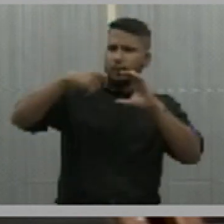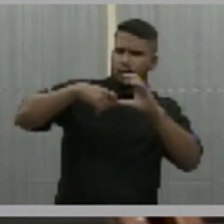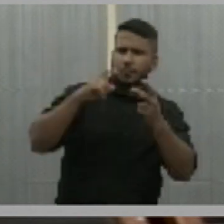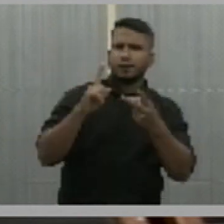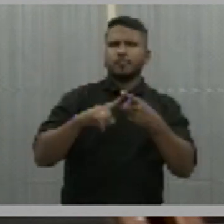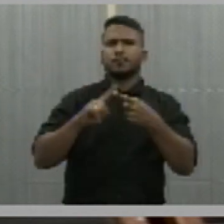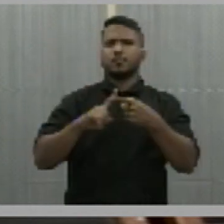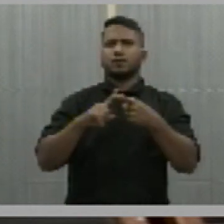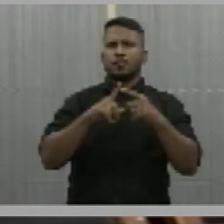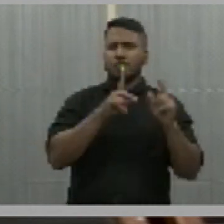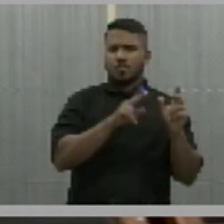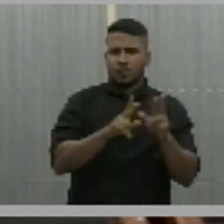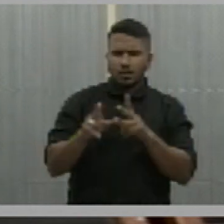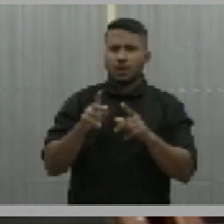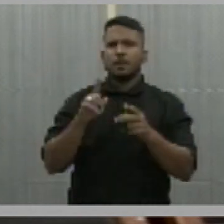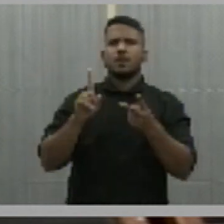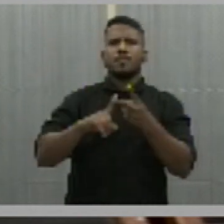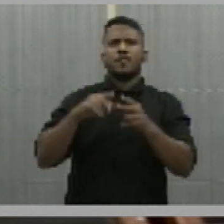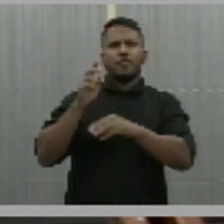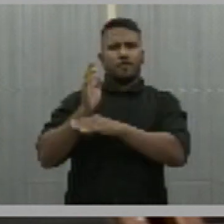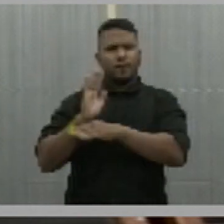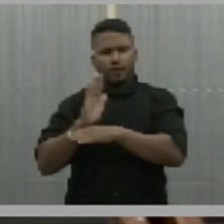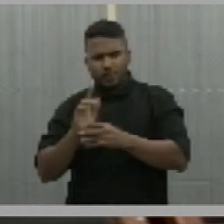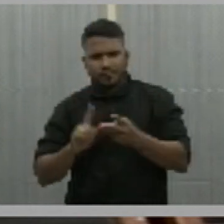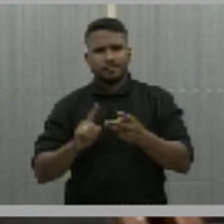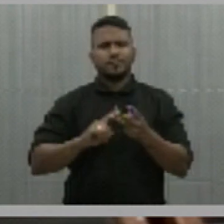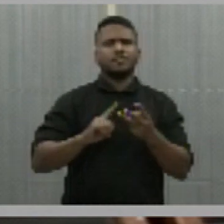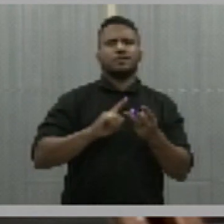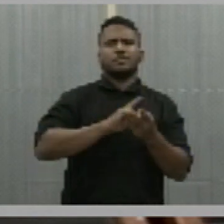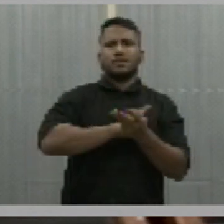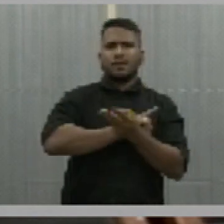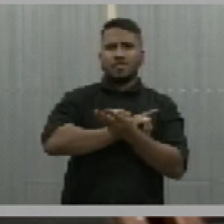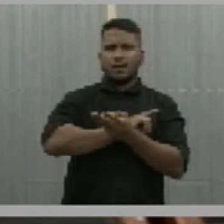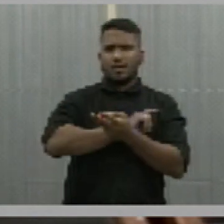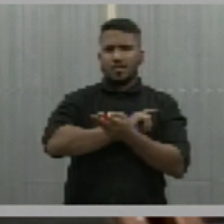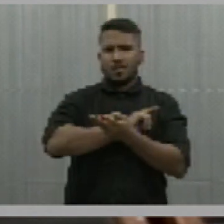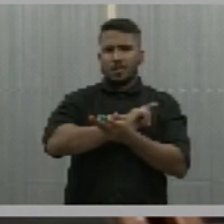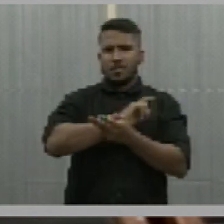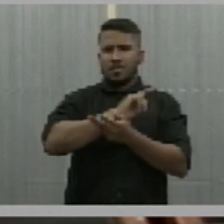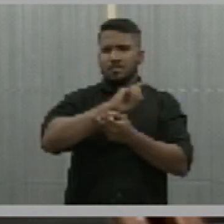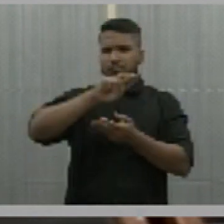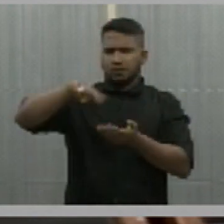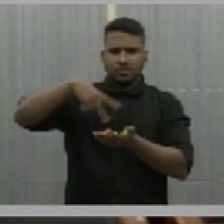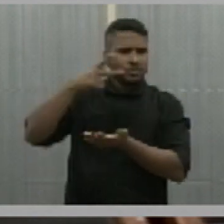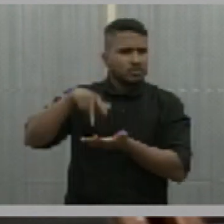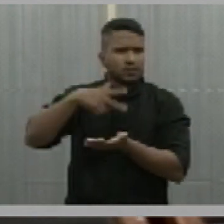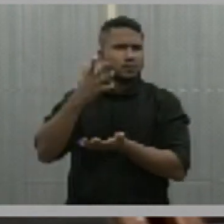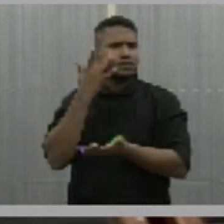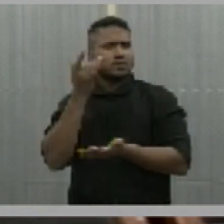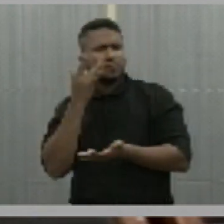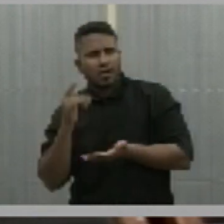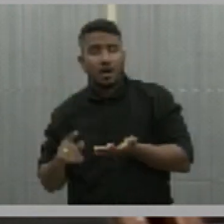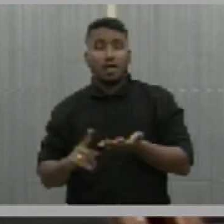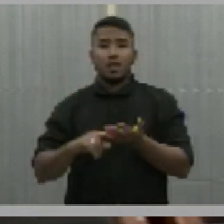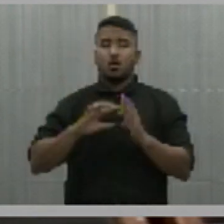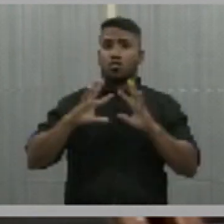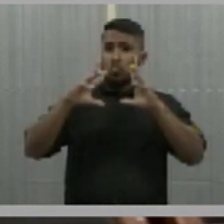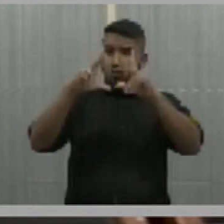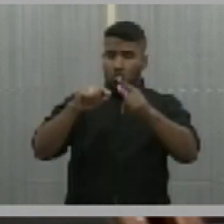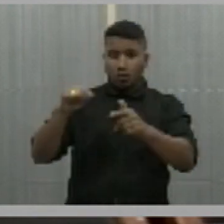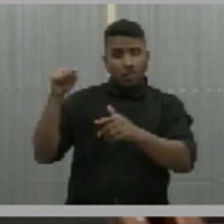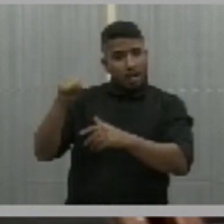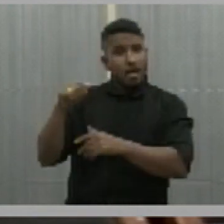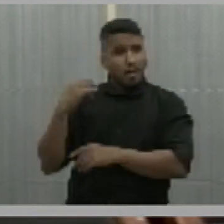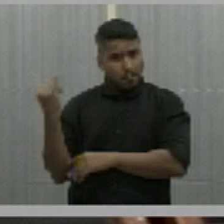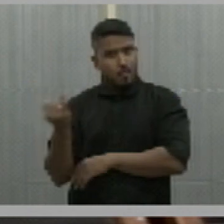a minissérie como os filmes, quanto as peças de teatro. Então, são documentos